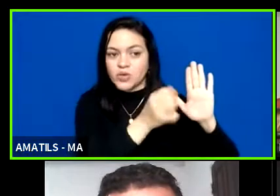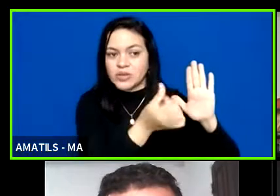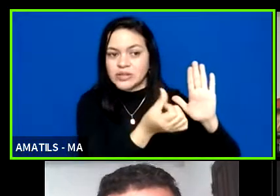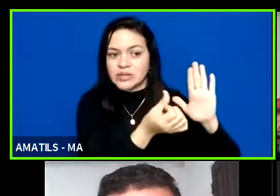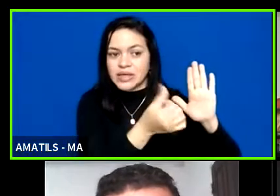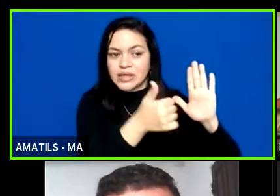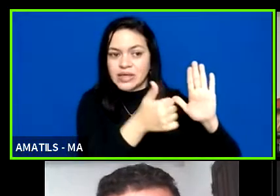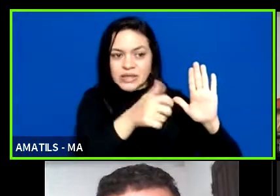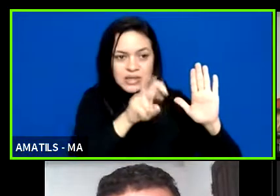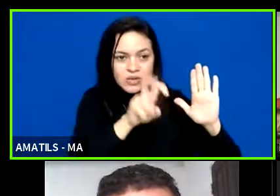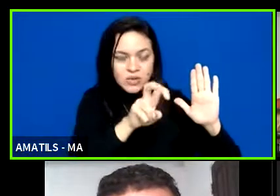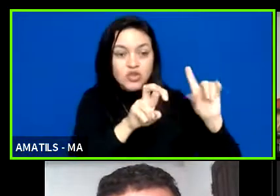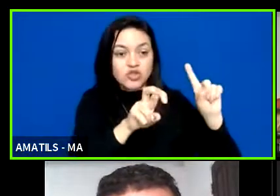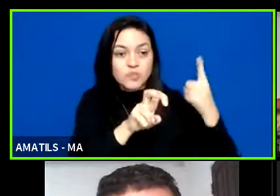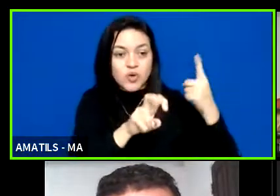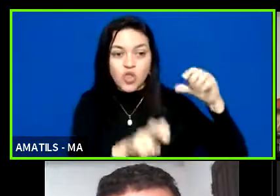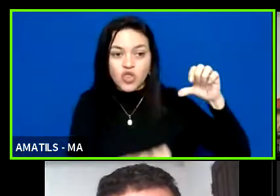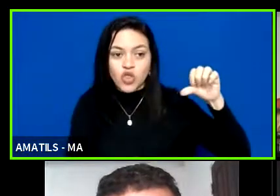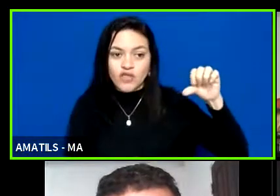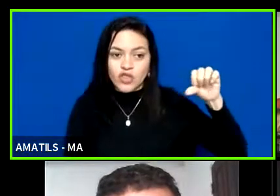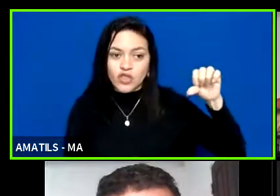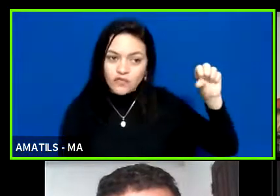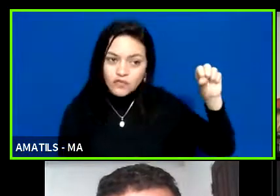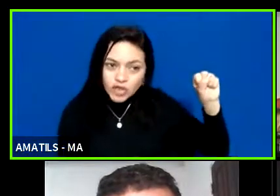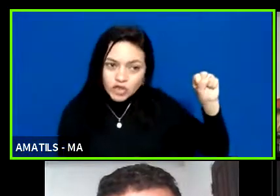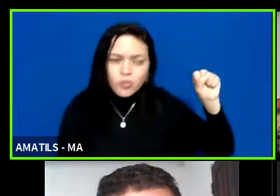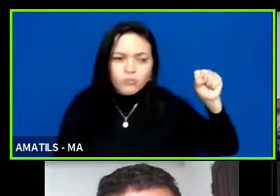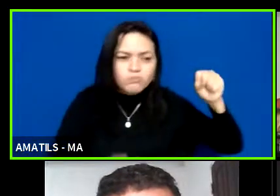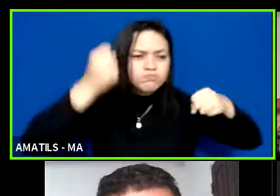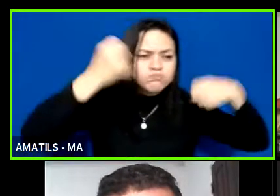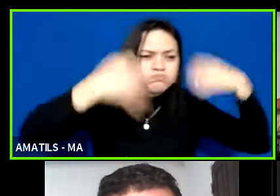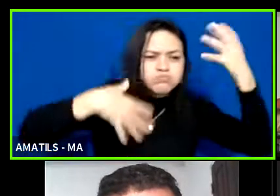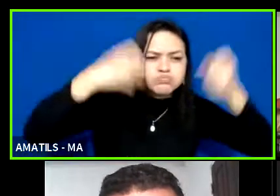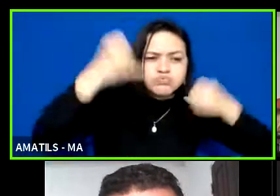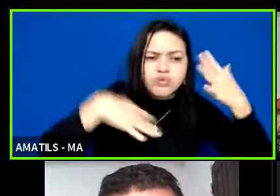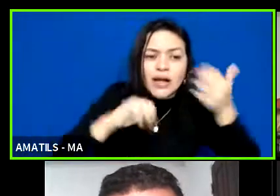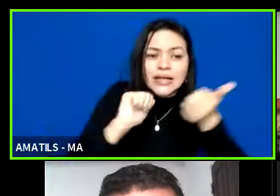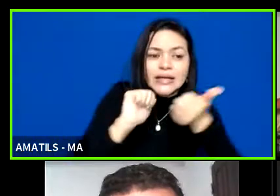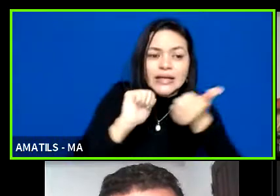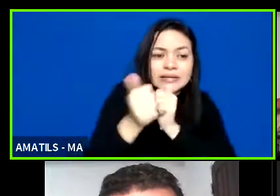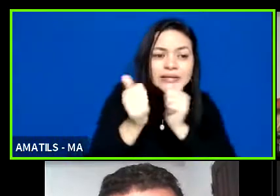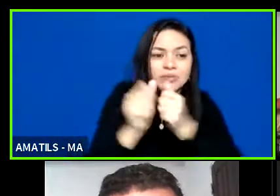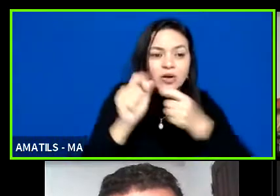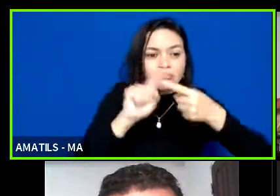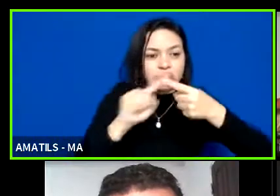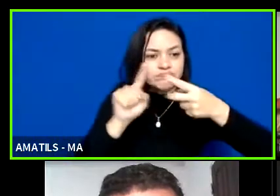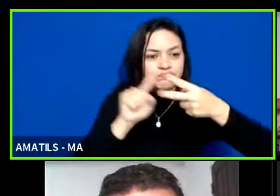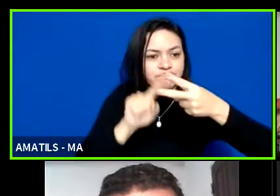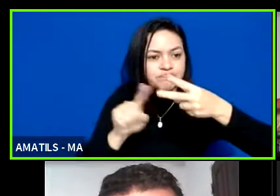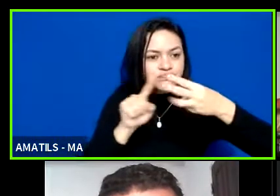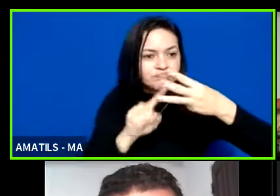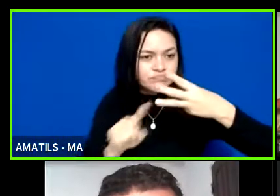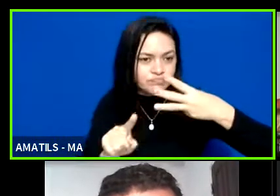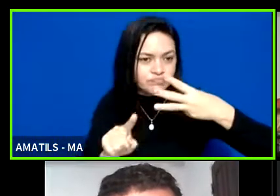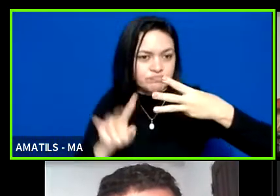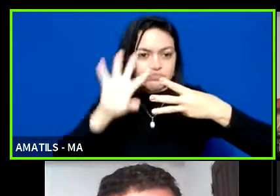é de 1998, as definições de manifestação esportiva. Nós temos três ao todo, e aqui cabe um ligeiro esclarecimento.